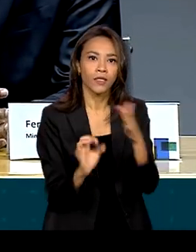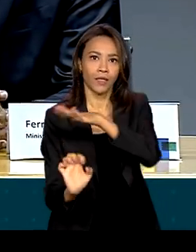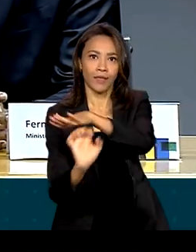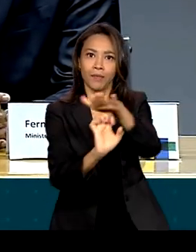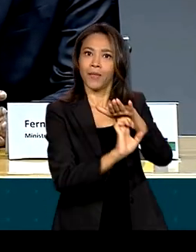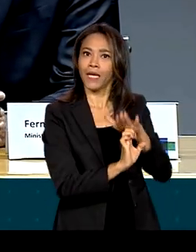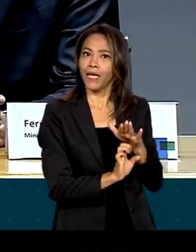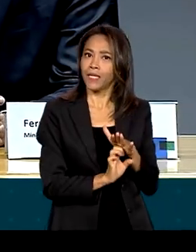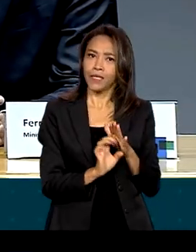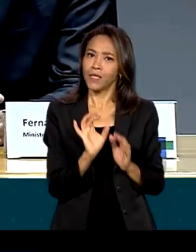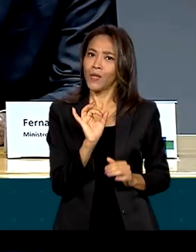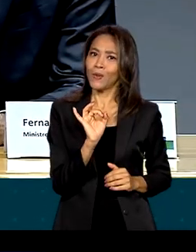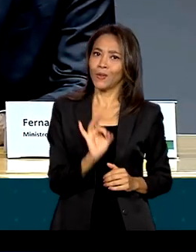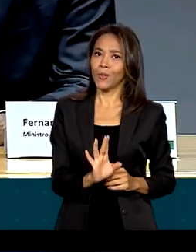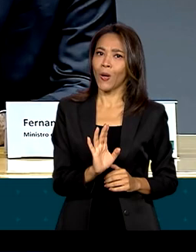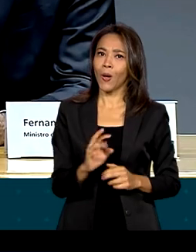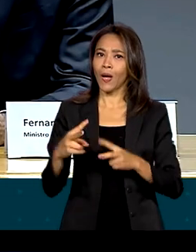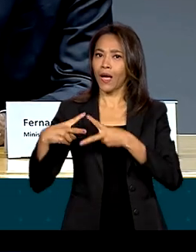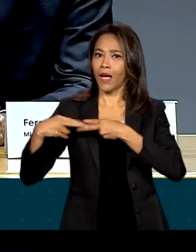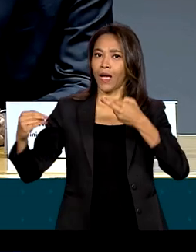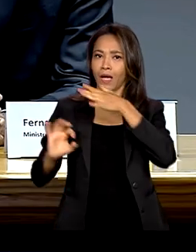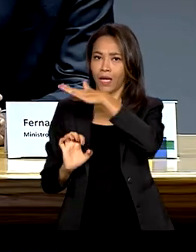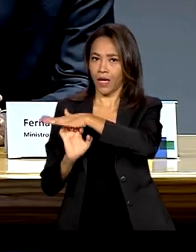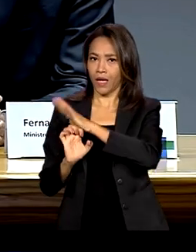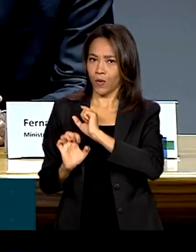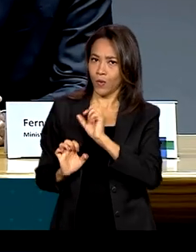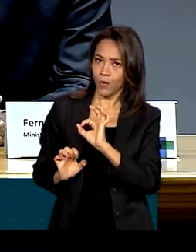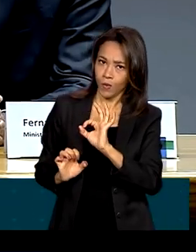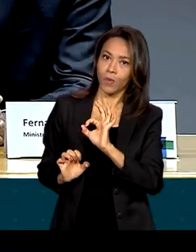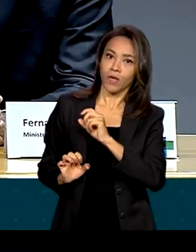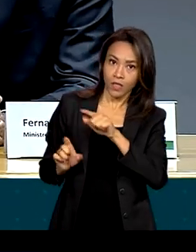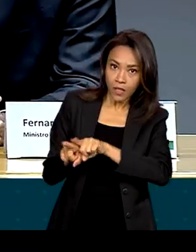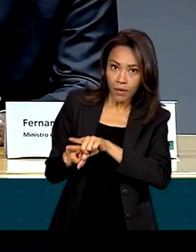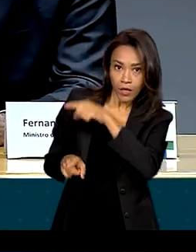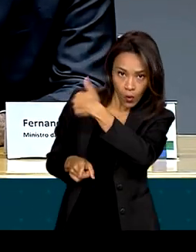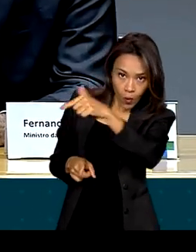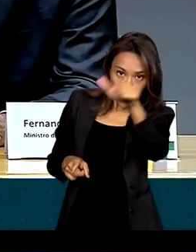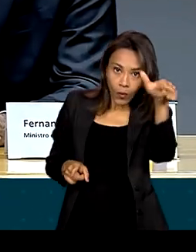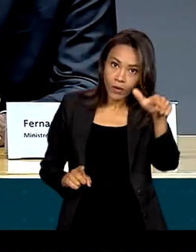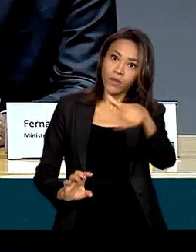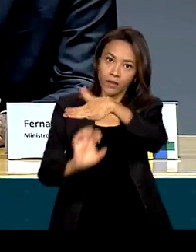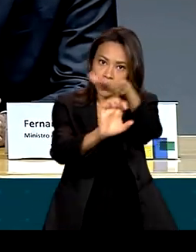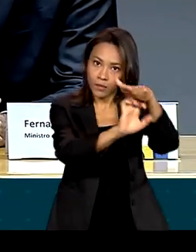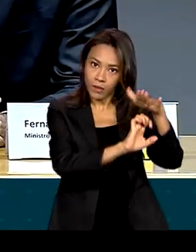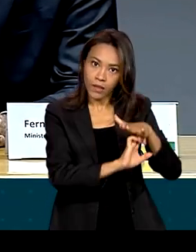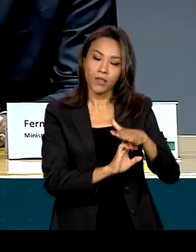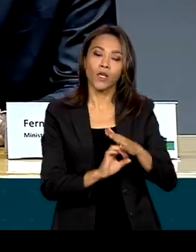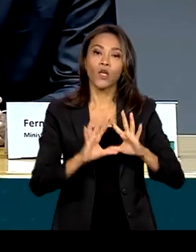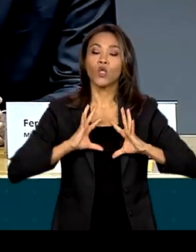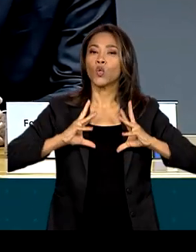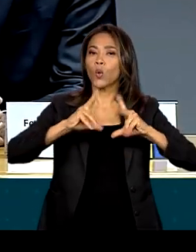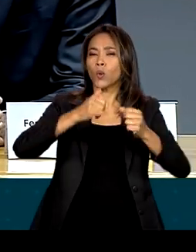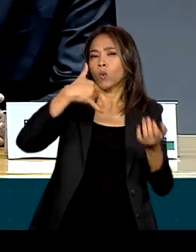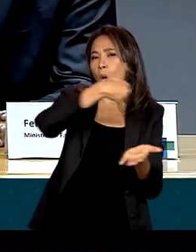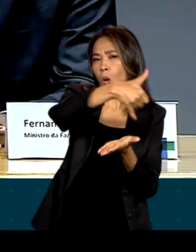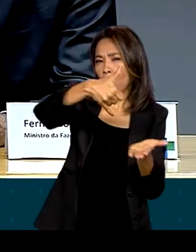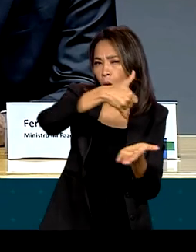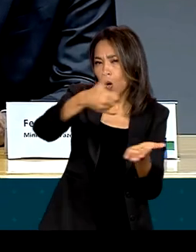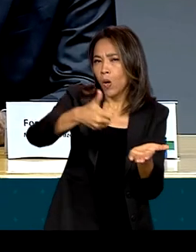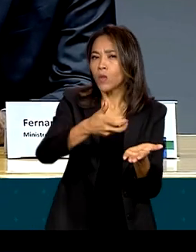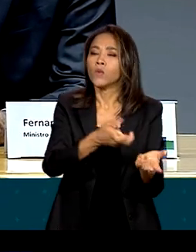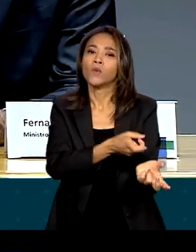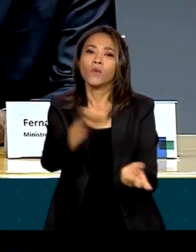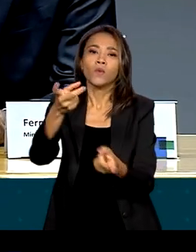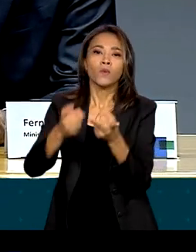Petrobras, mas de outras petroleiras para o refino interno. Hoje, todo o nosso óleo exportado é com